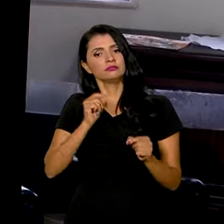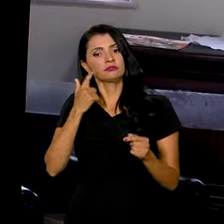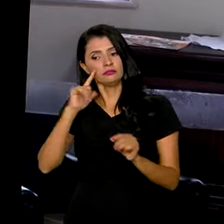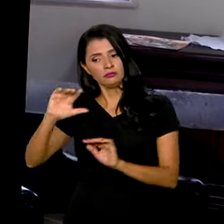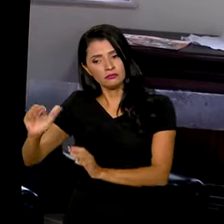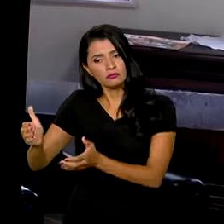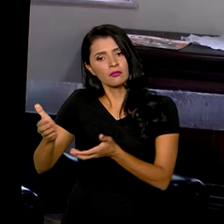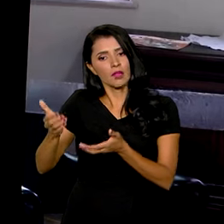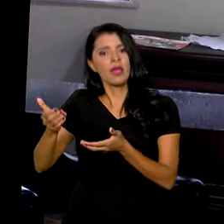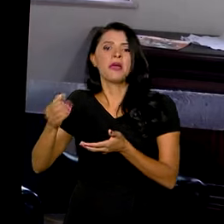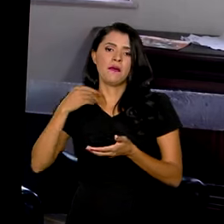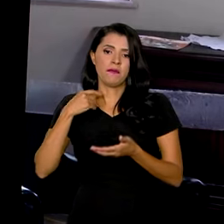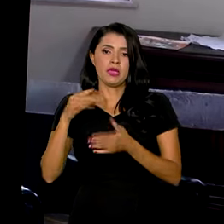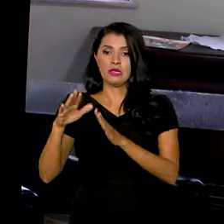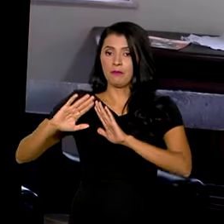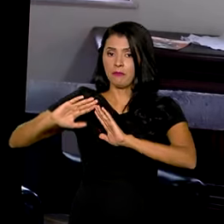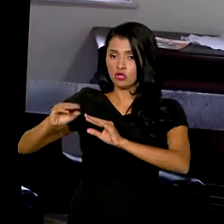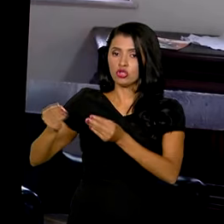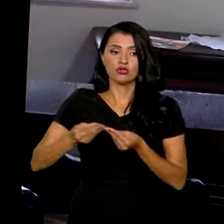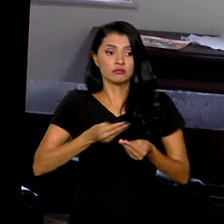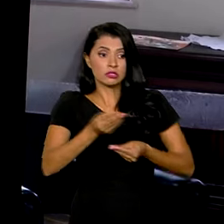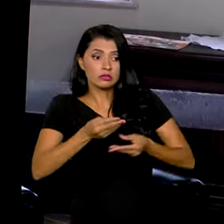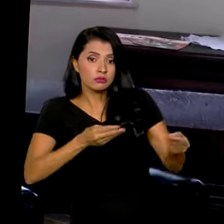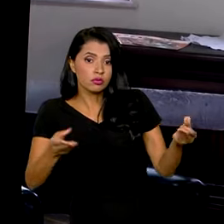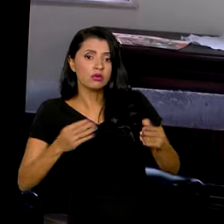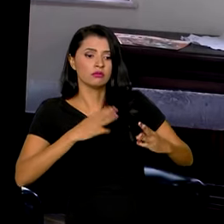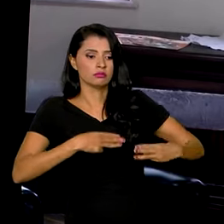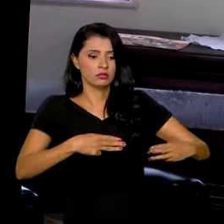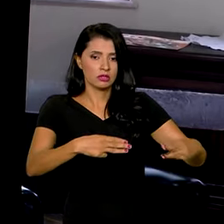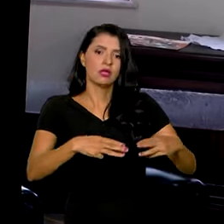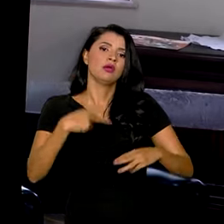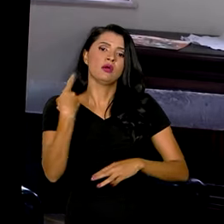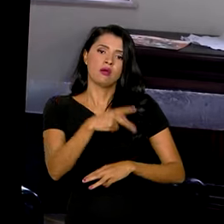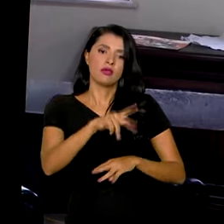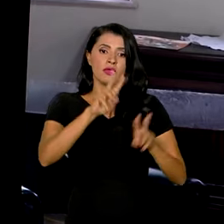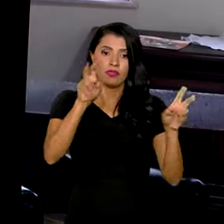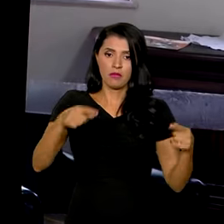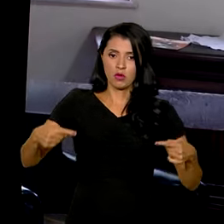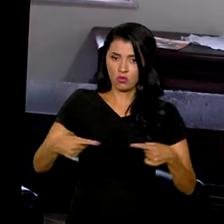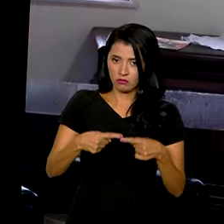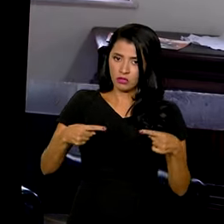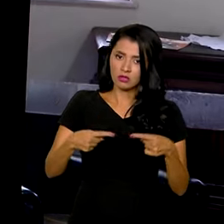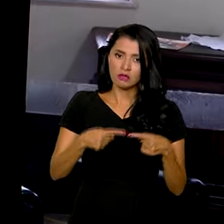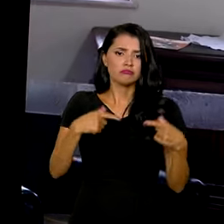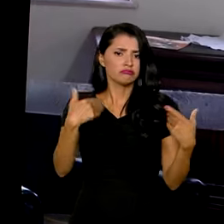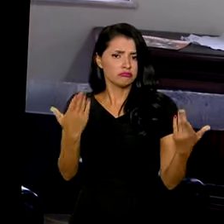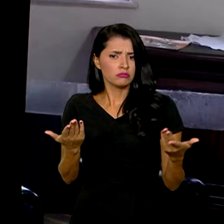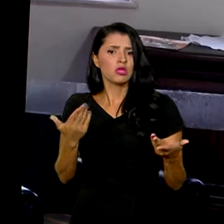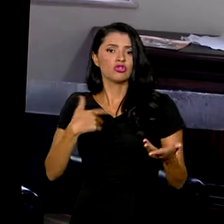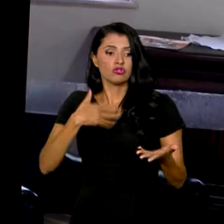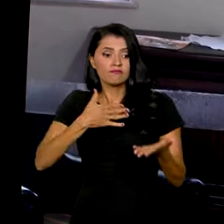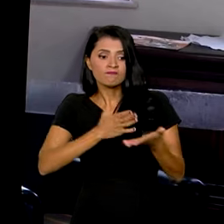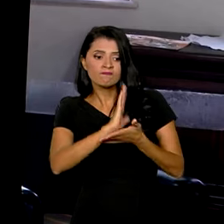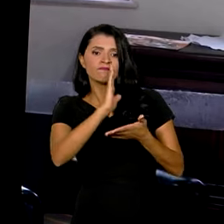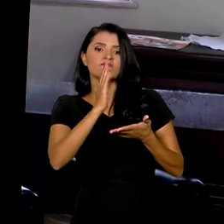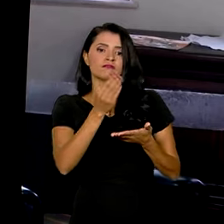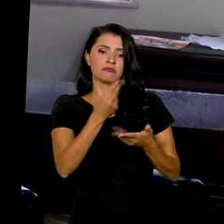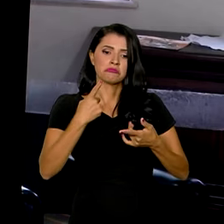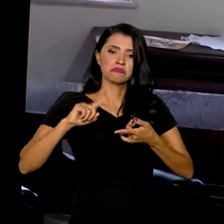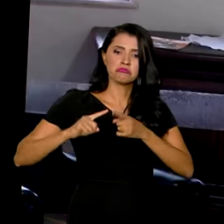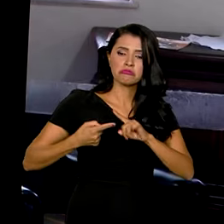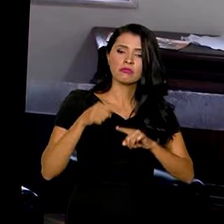essa demanda, distribui para os ministérios que são relacionados àquela pauta e aí nós consolidamos isso na